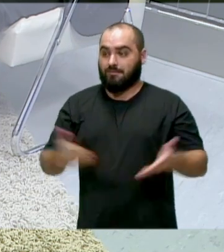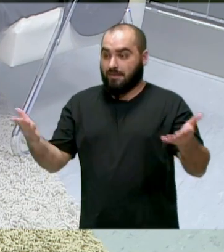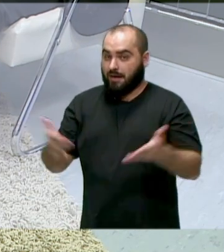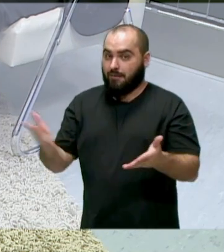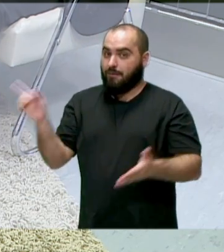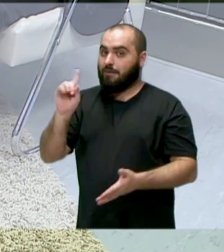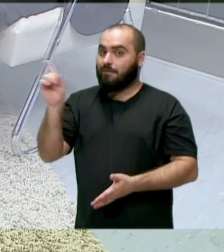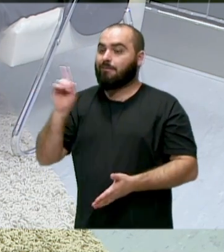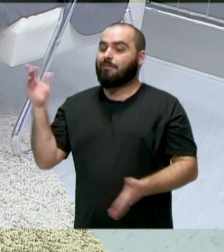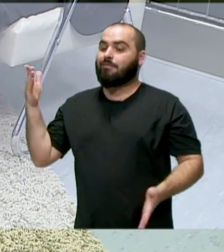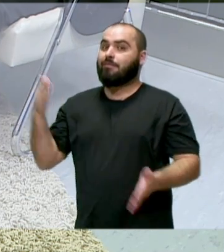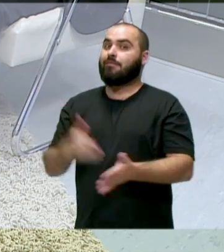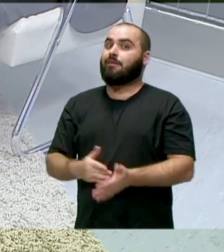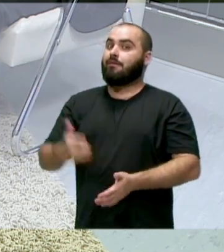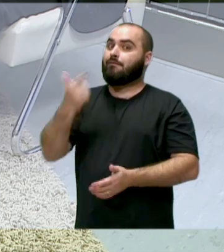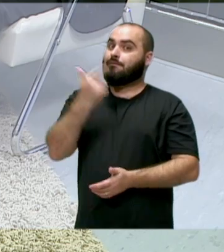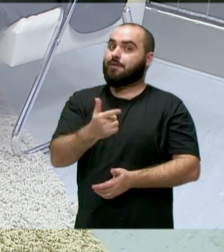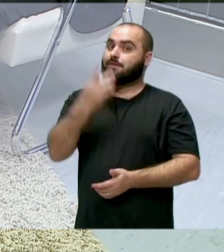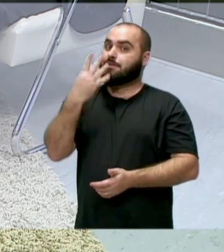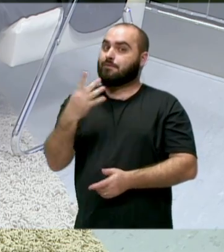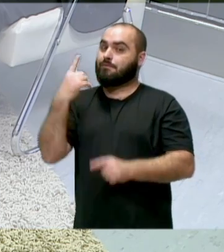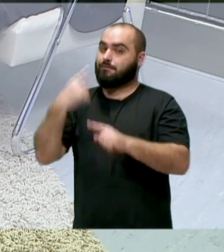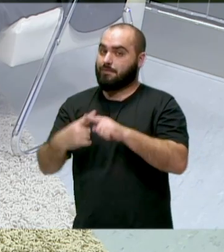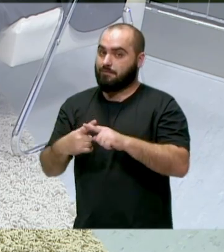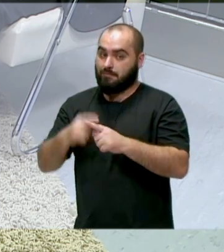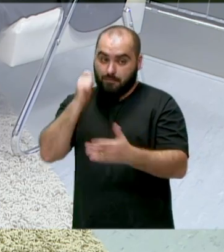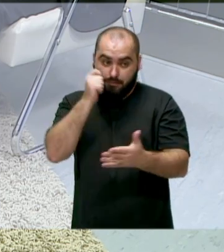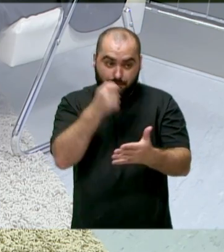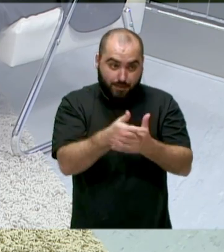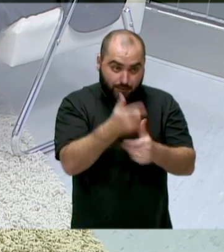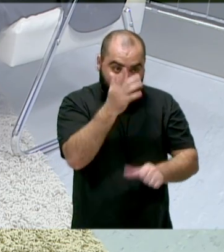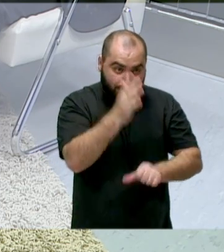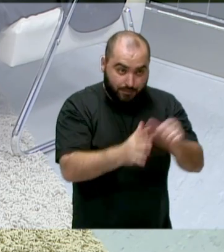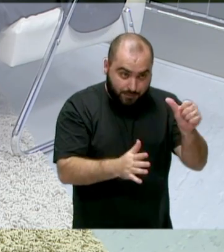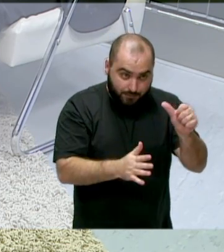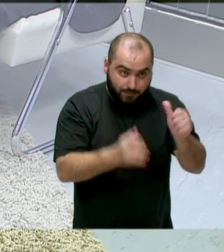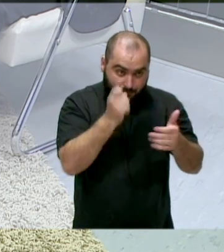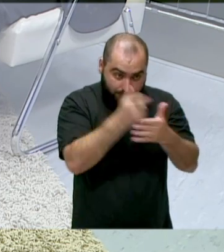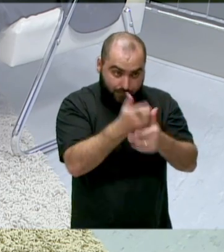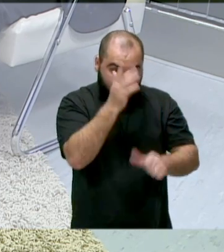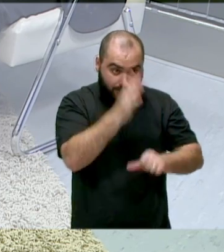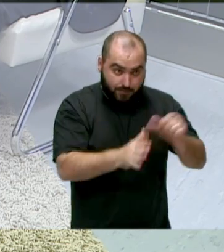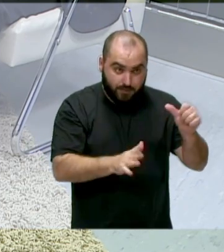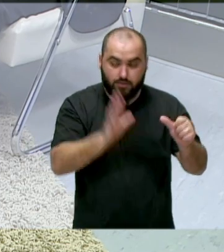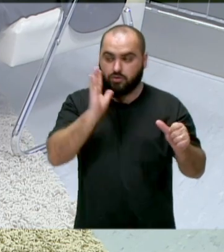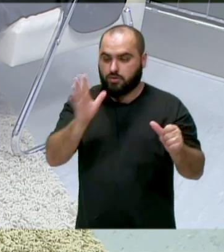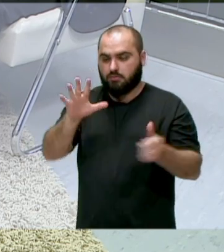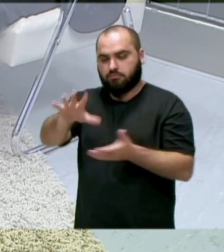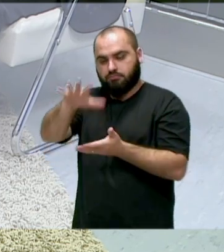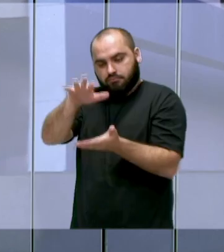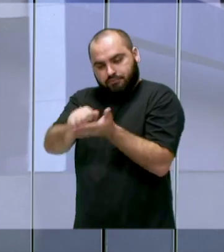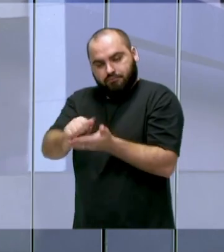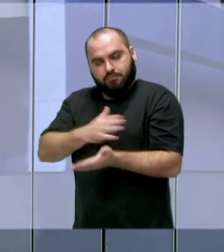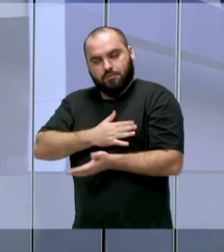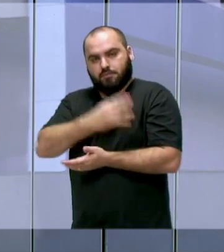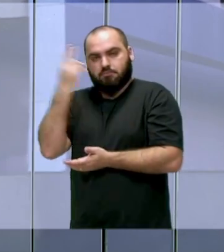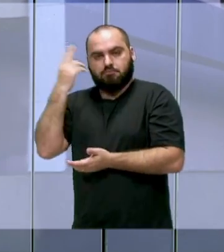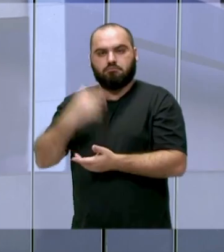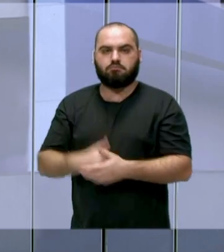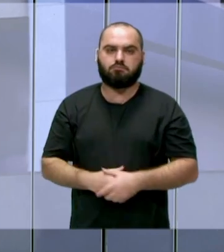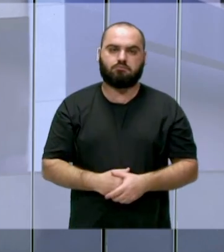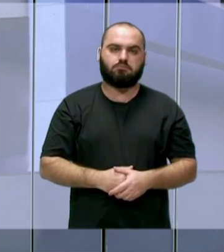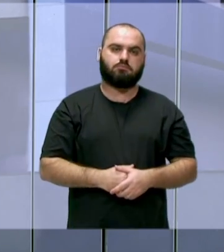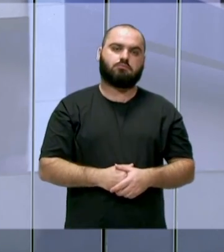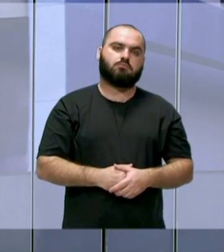tu parcela em até 24 vezes, mediante o pagamento da primeira parcela, eu paguei a primeira parcela já escritura imóvel no meu nome. Ah, mas se tiver inadimplência,